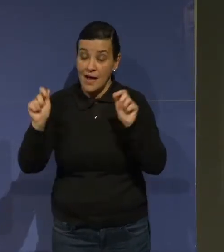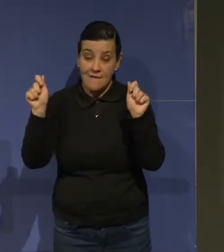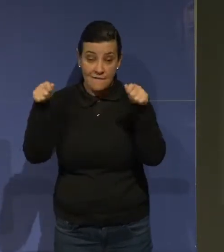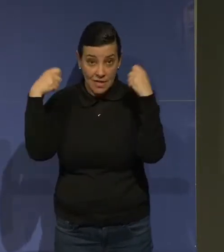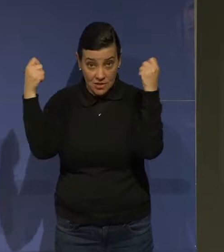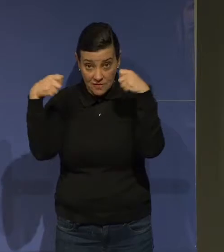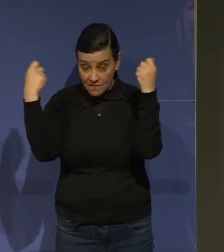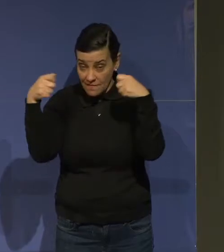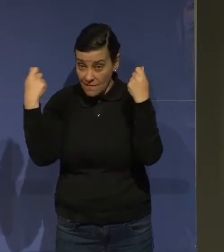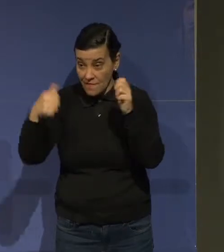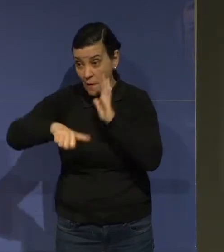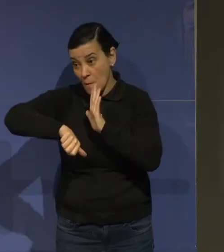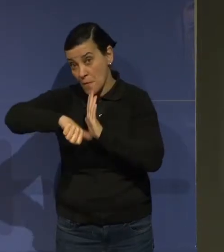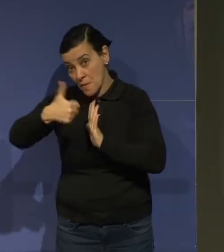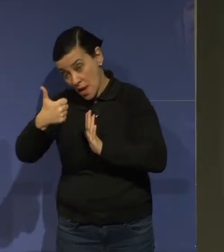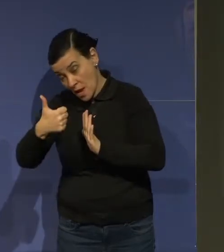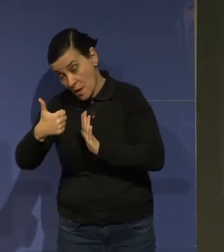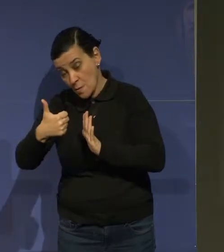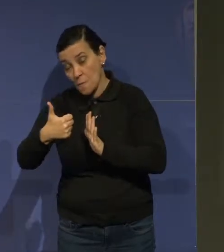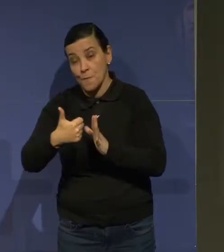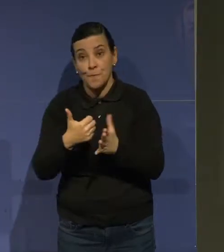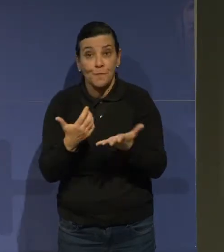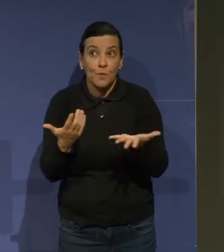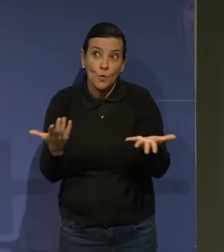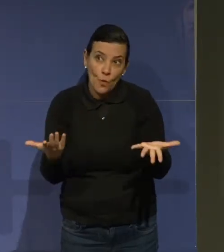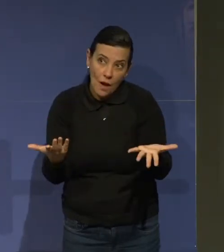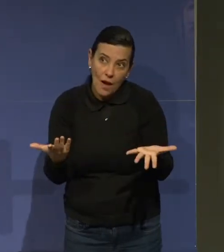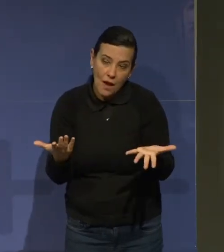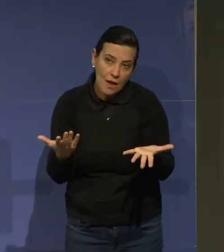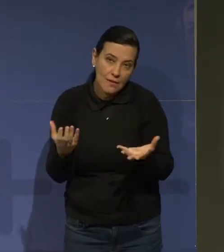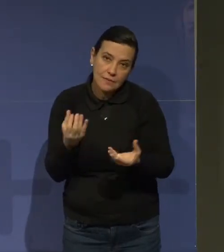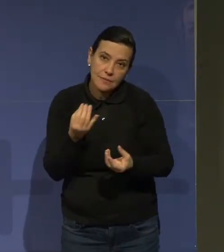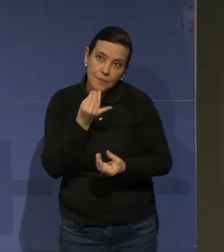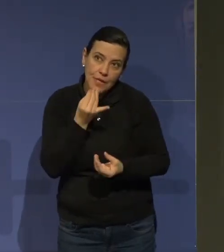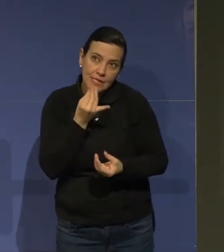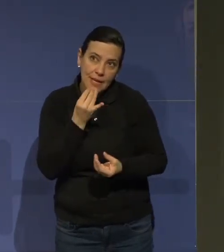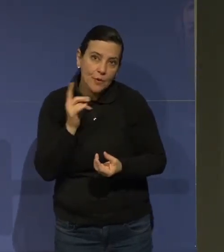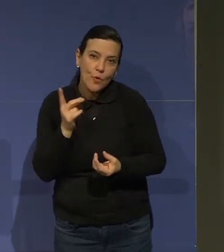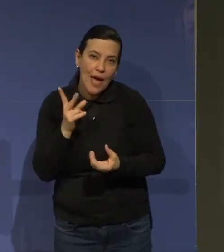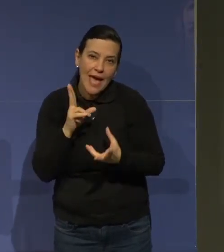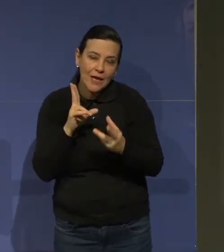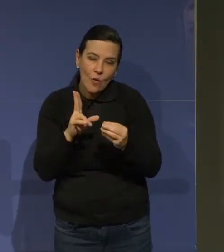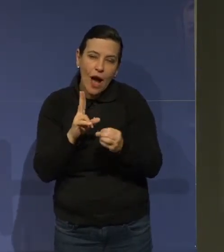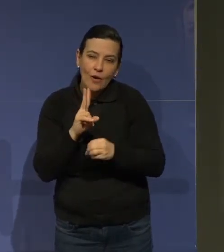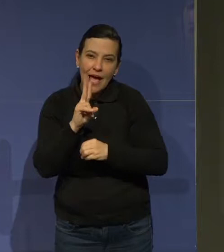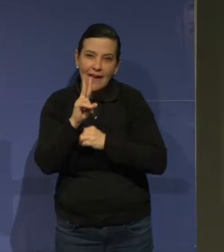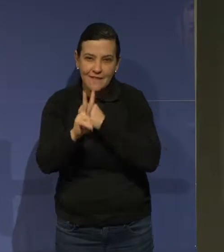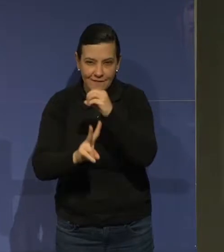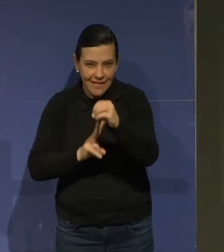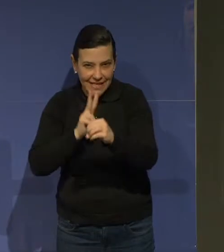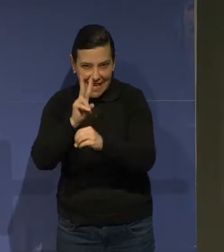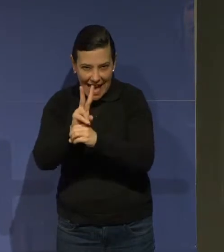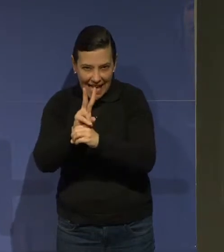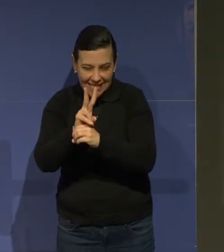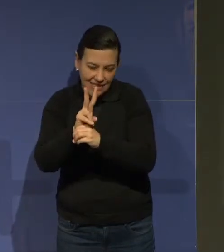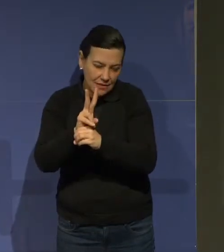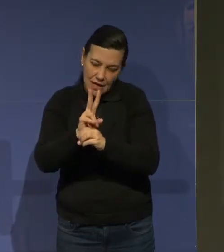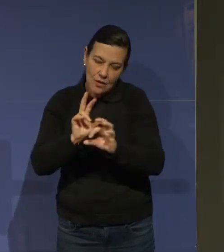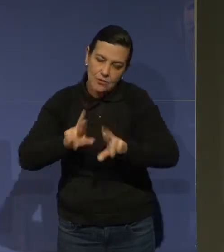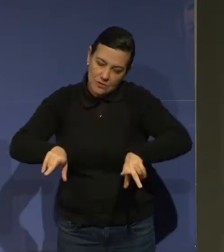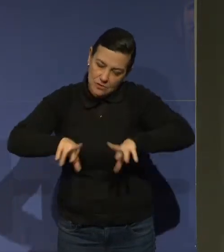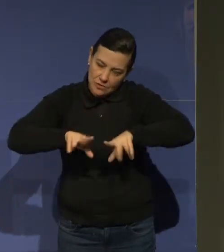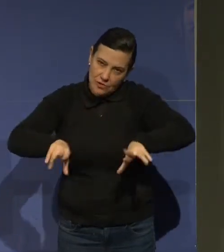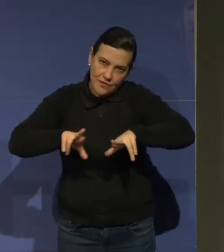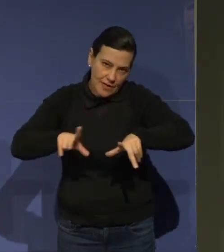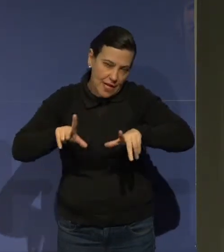Brasil. Não é bem como uma virada cultural. É um festival mesmo reunindo todas